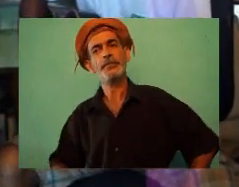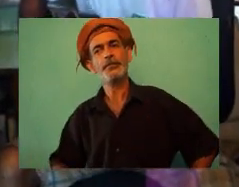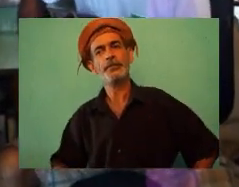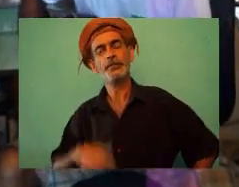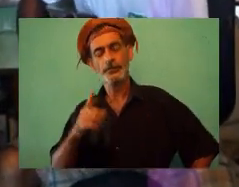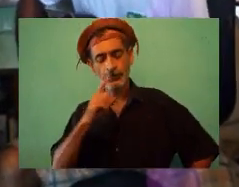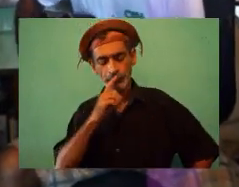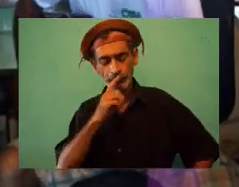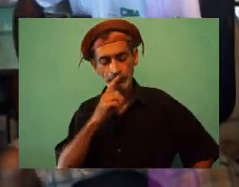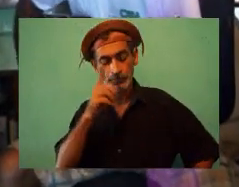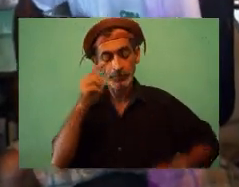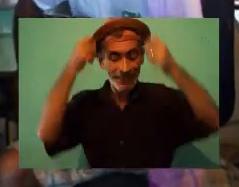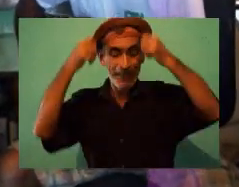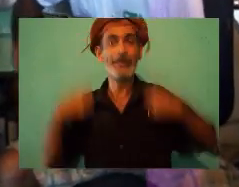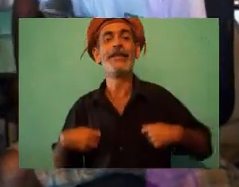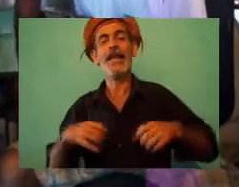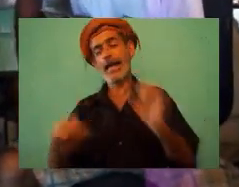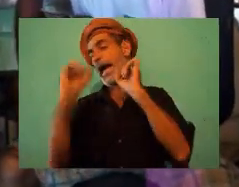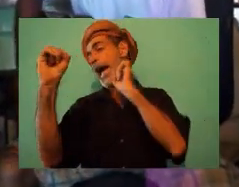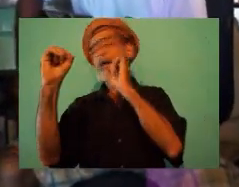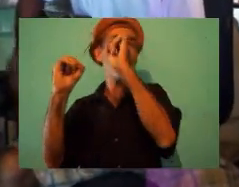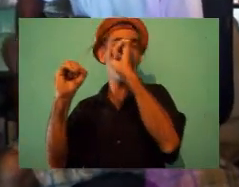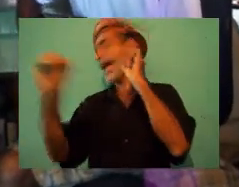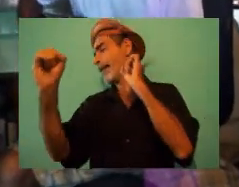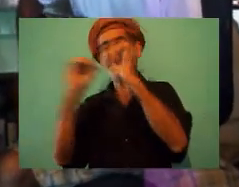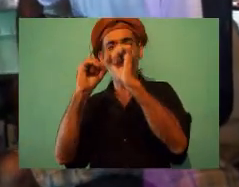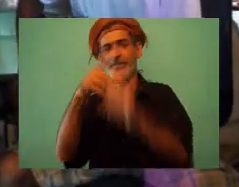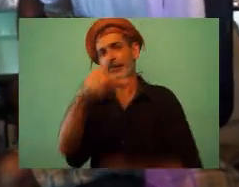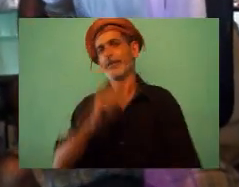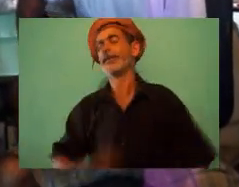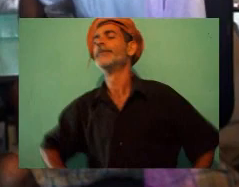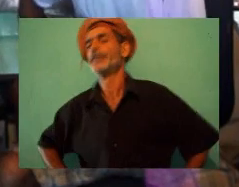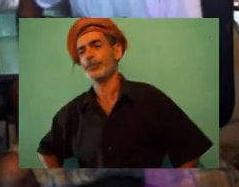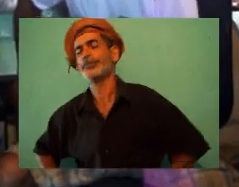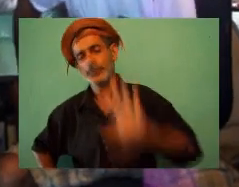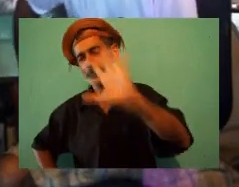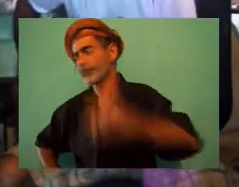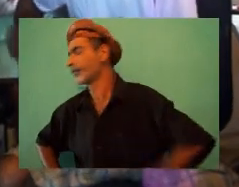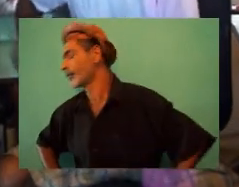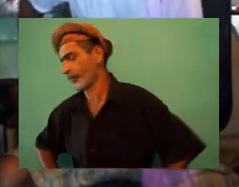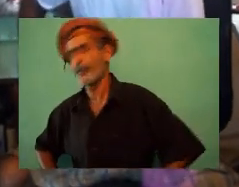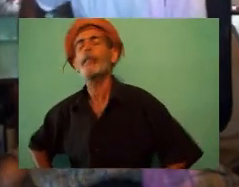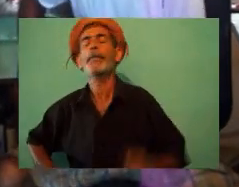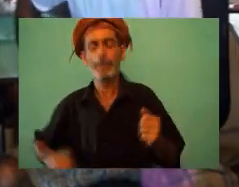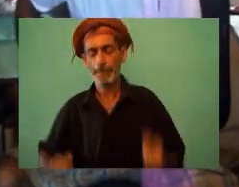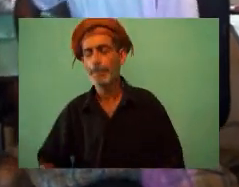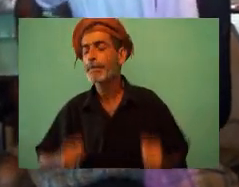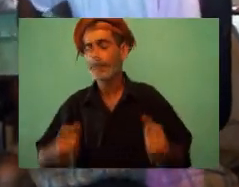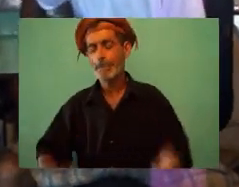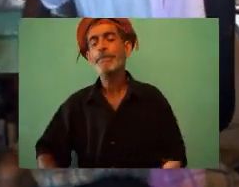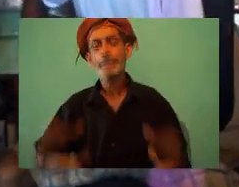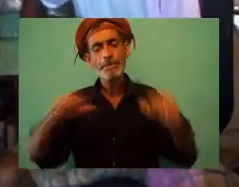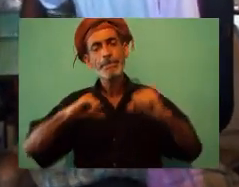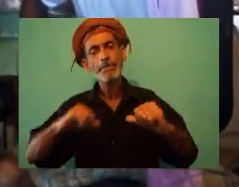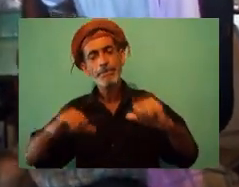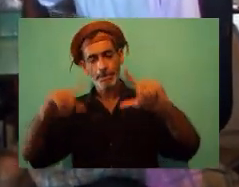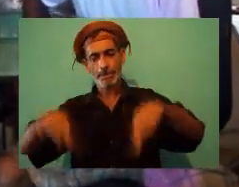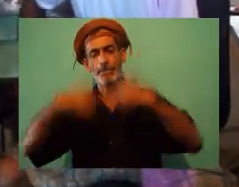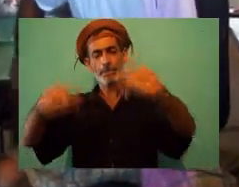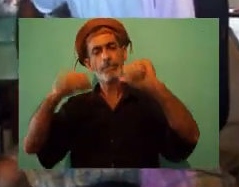de choroca Ó Agora aprenda, ouviu? Vou pegar a sua vez Não adianta